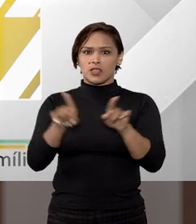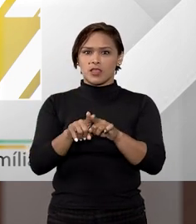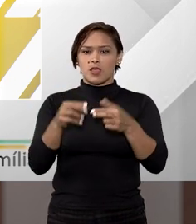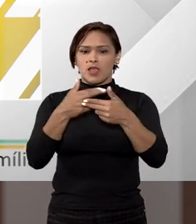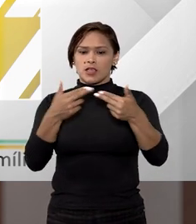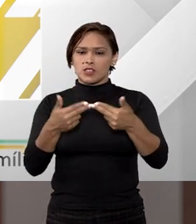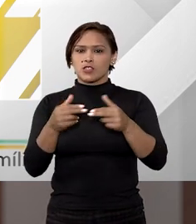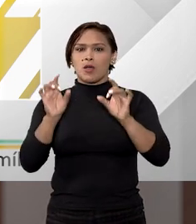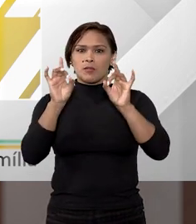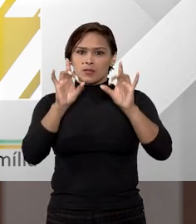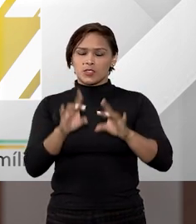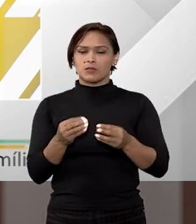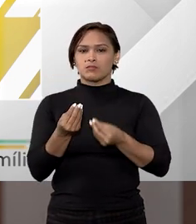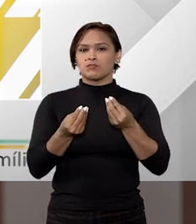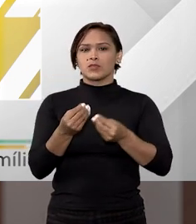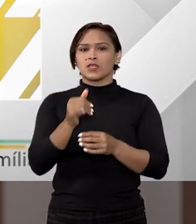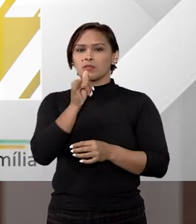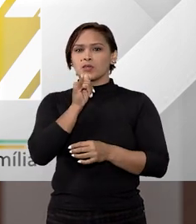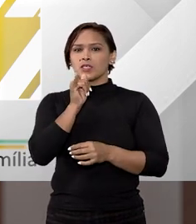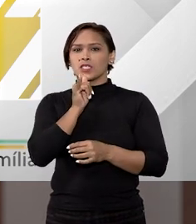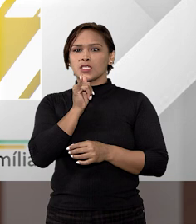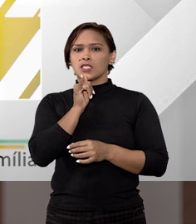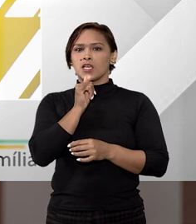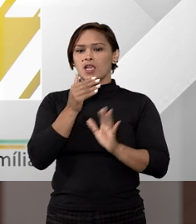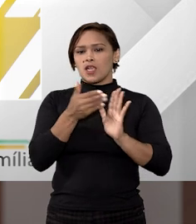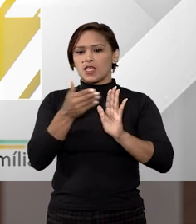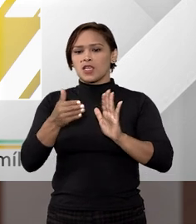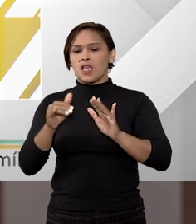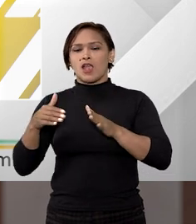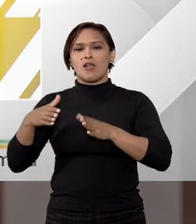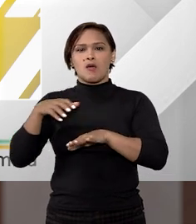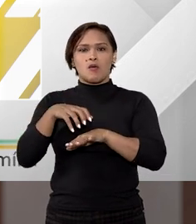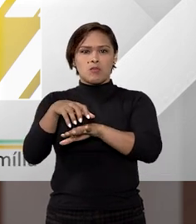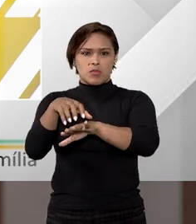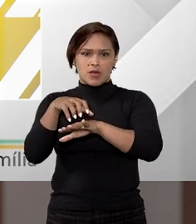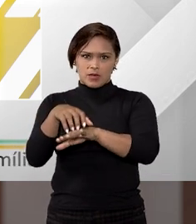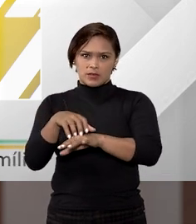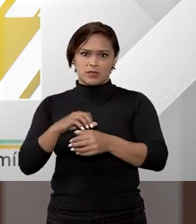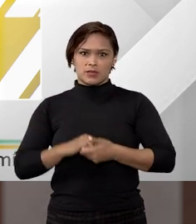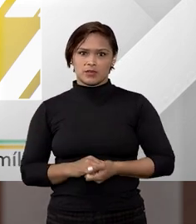acessórios ao bem principal, como o box externo de estacionamento?